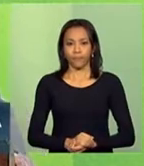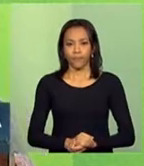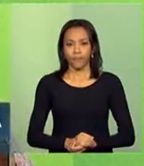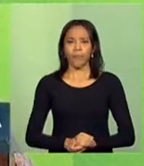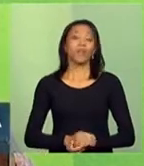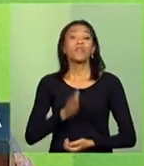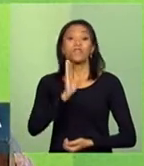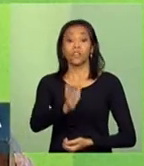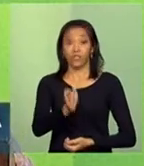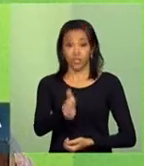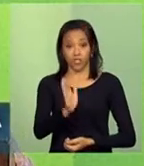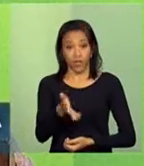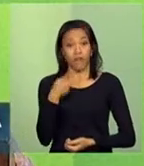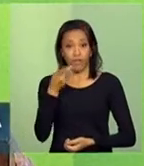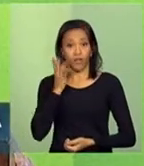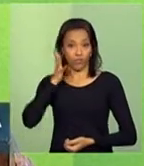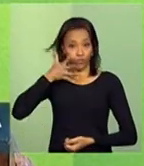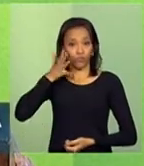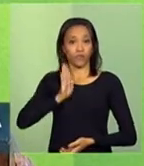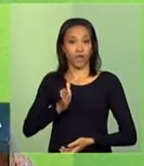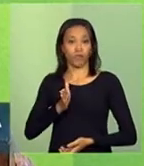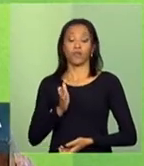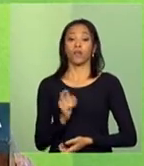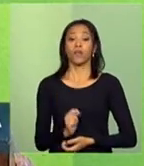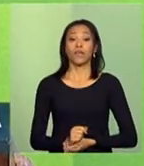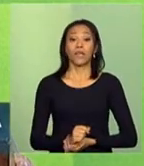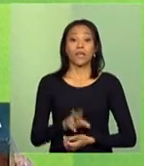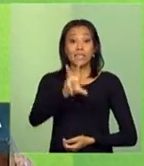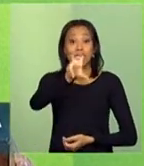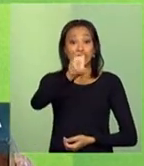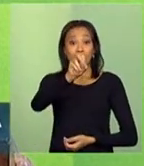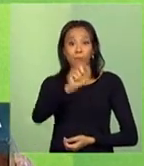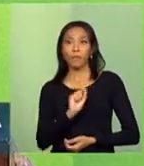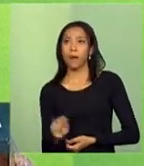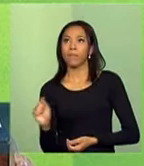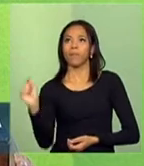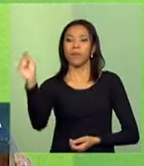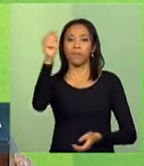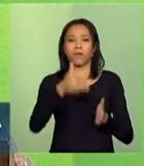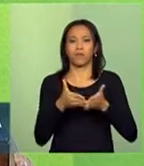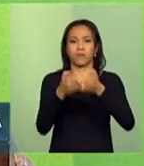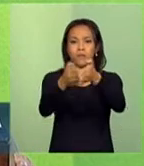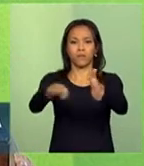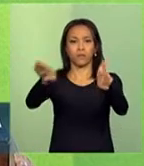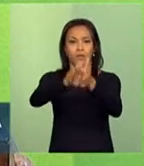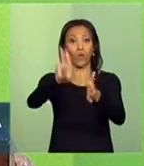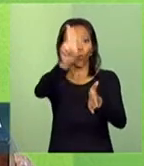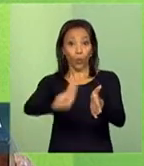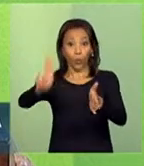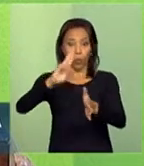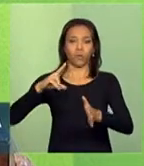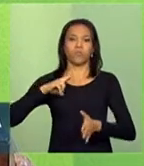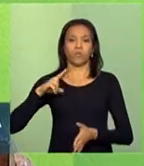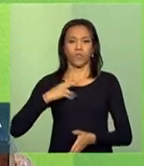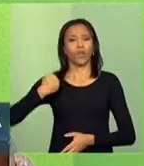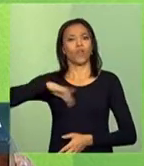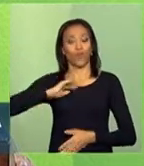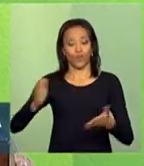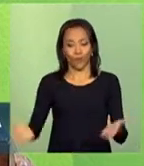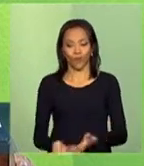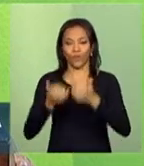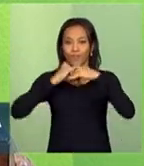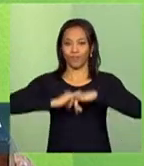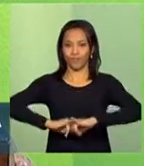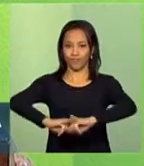como eu já falei no meu discurso, 50 terminais de uso privado que nós estamos lançando